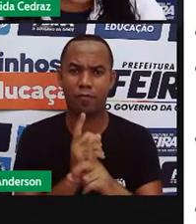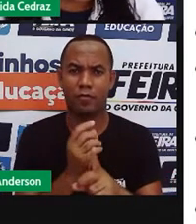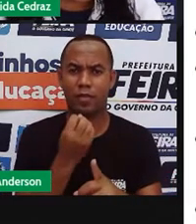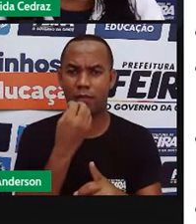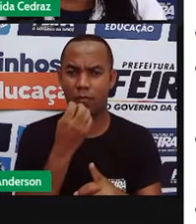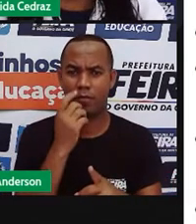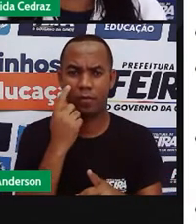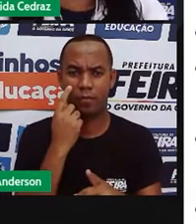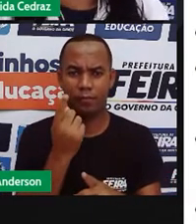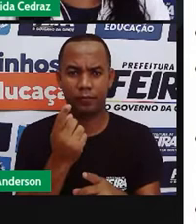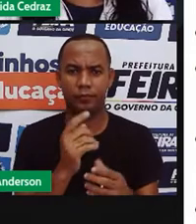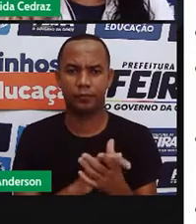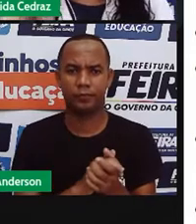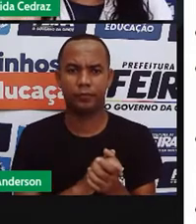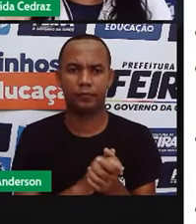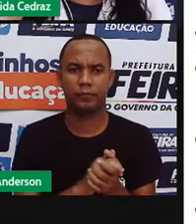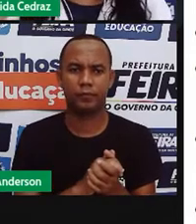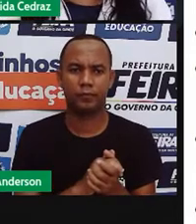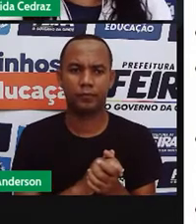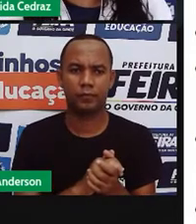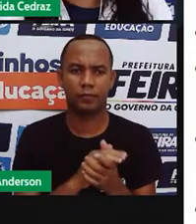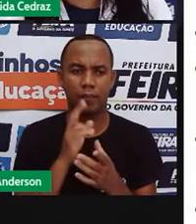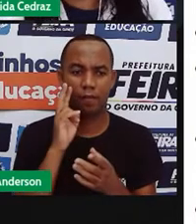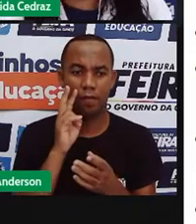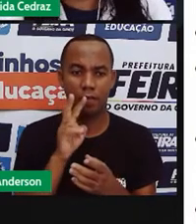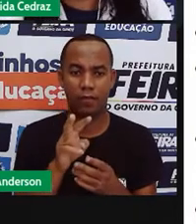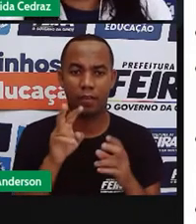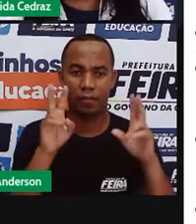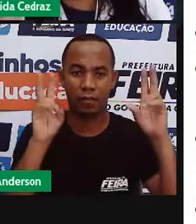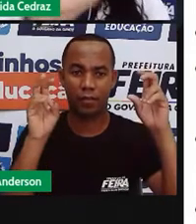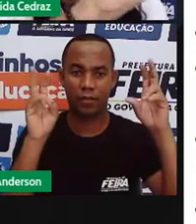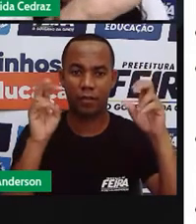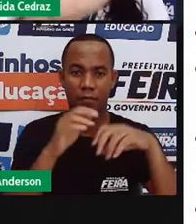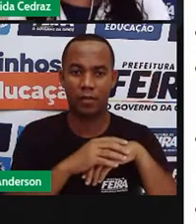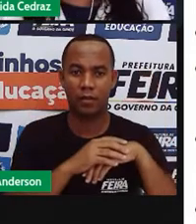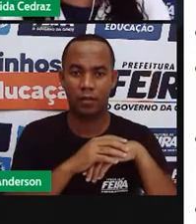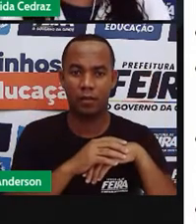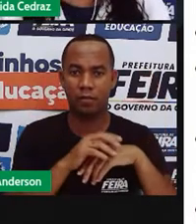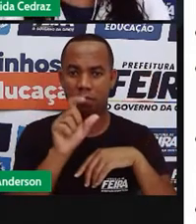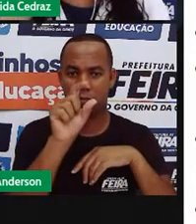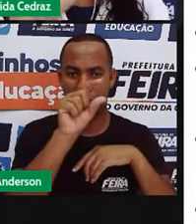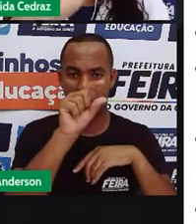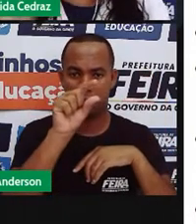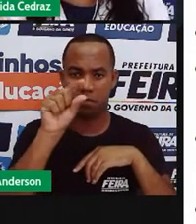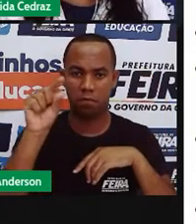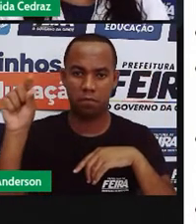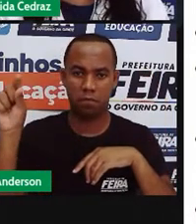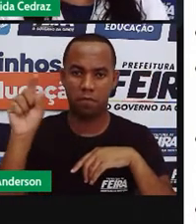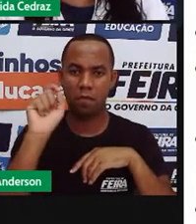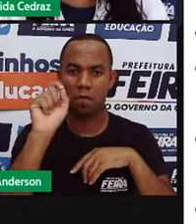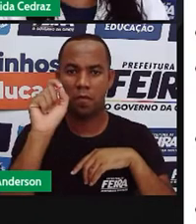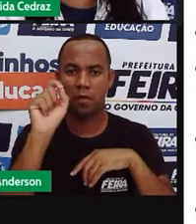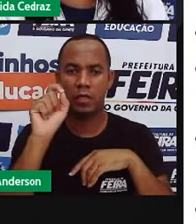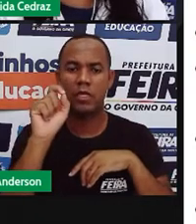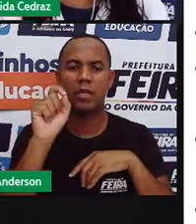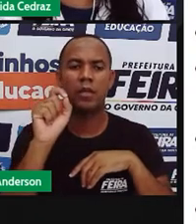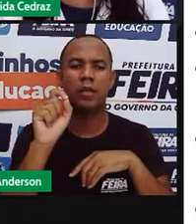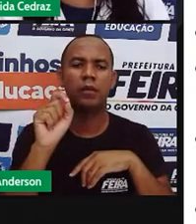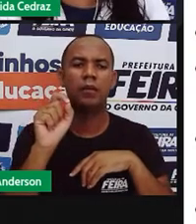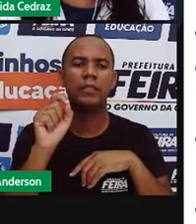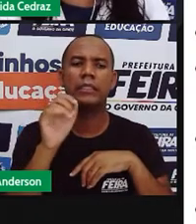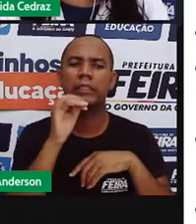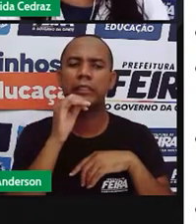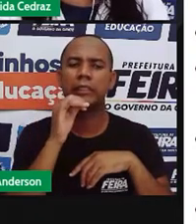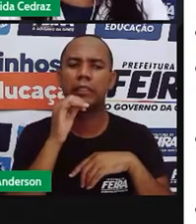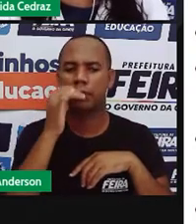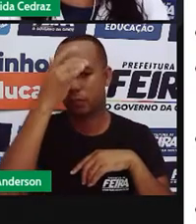reportagem, tá bom? Olha só, o título da manchete, os benefícios recebidos